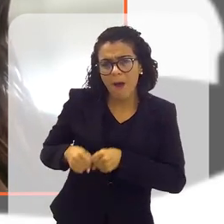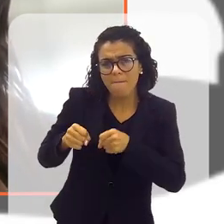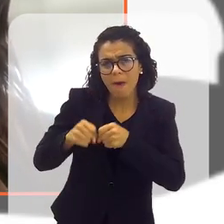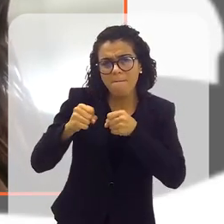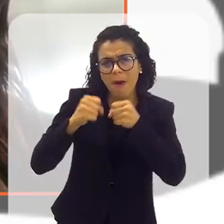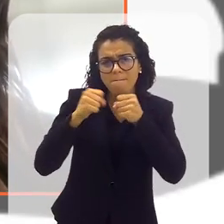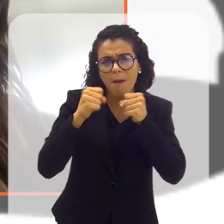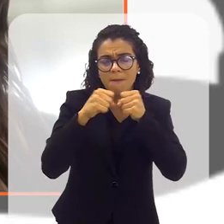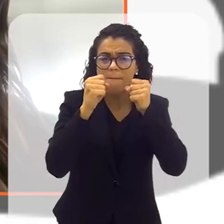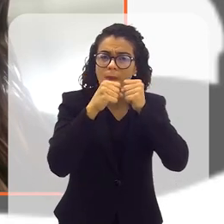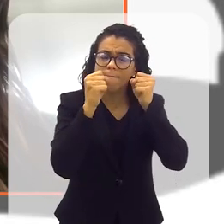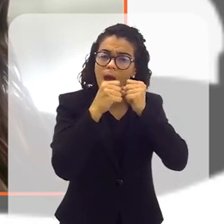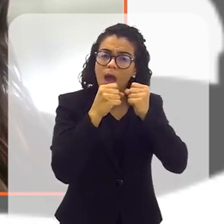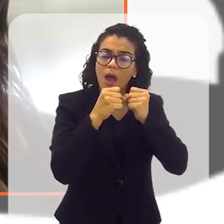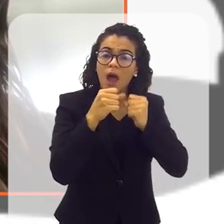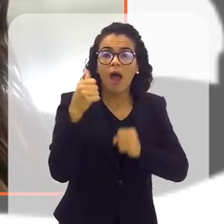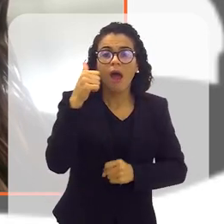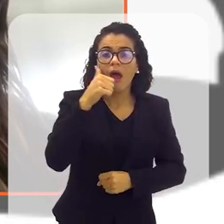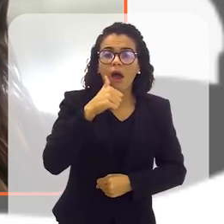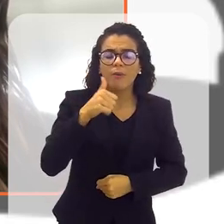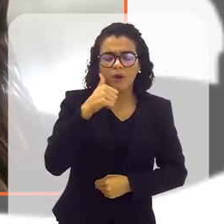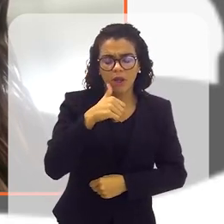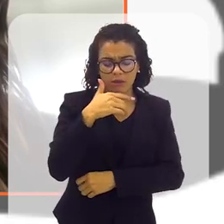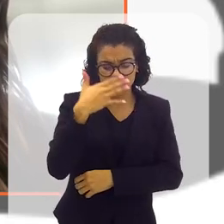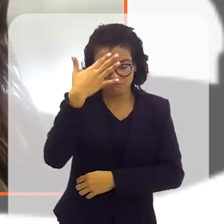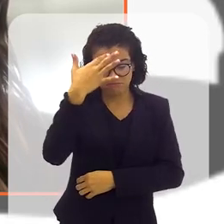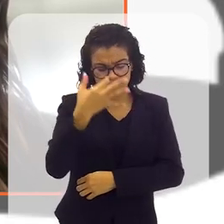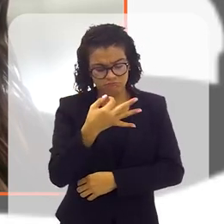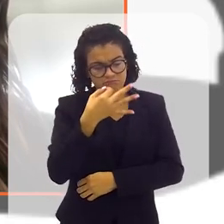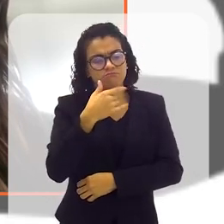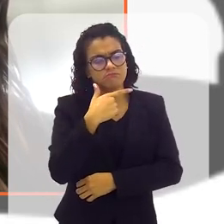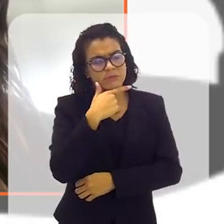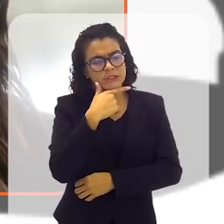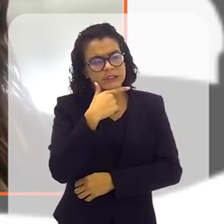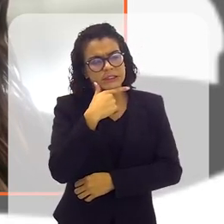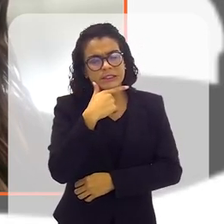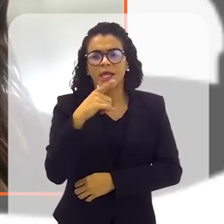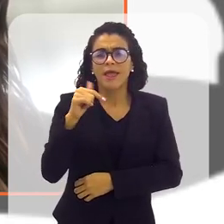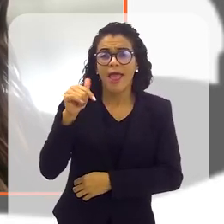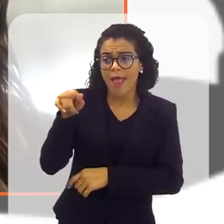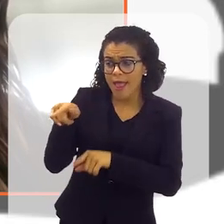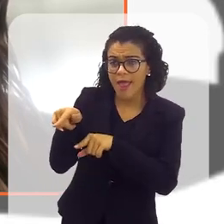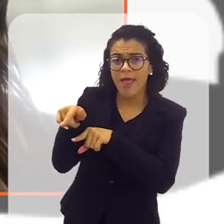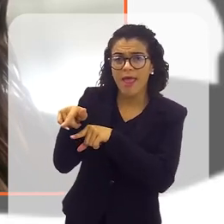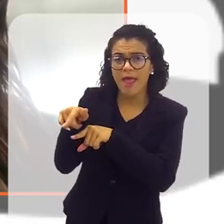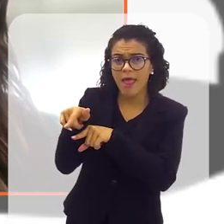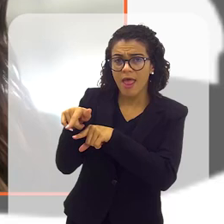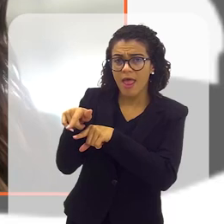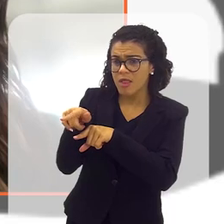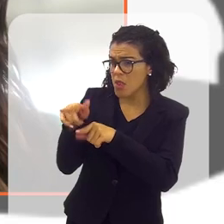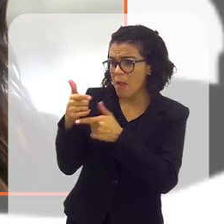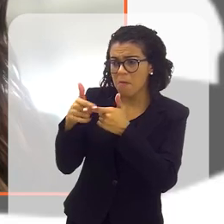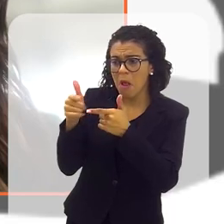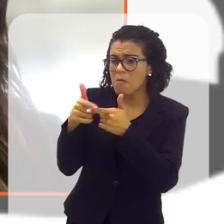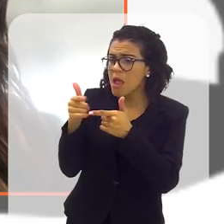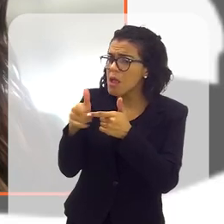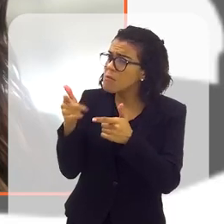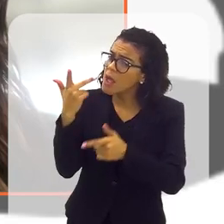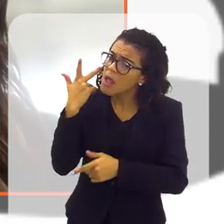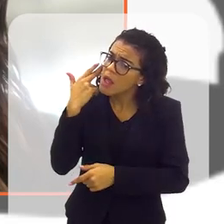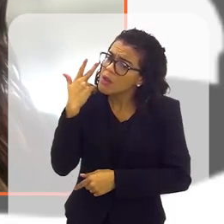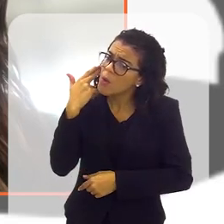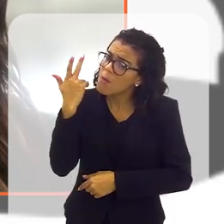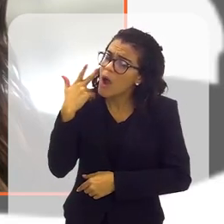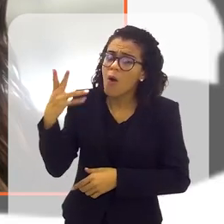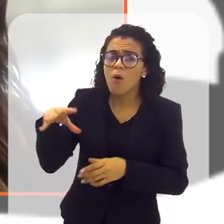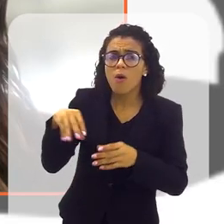violações ocorrem, as mulheres acabam entendendo, não só que isso não é um problema,